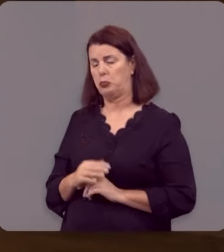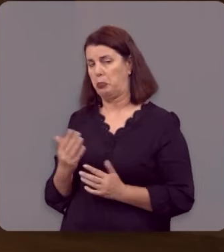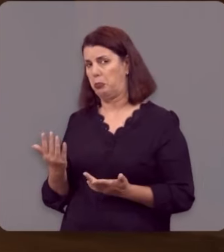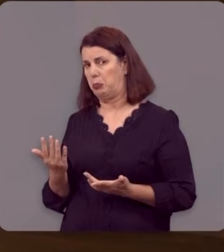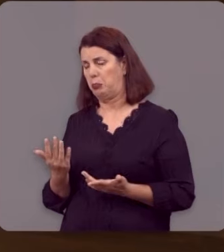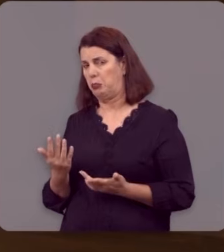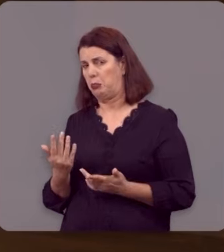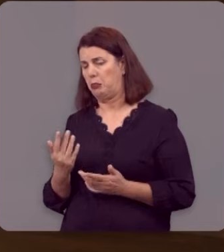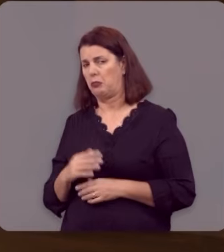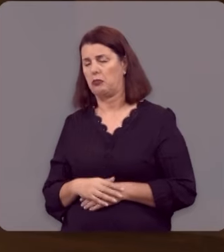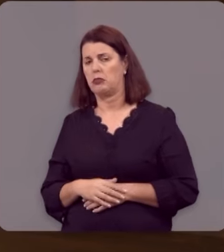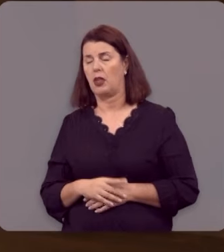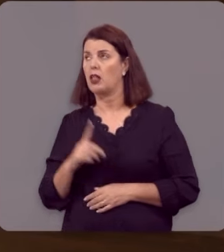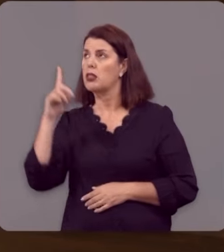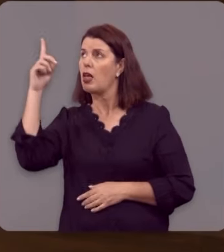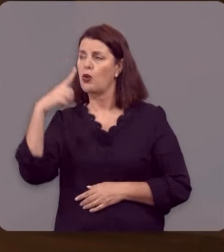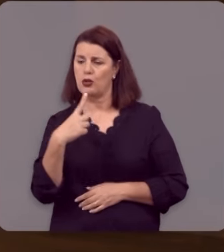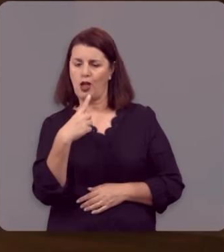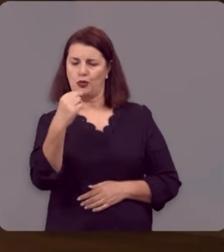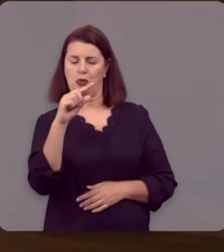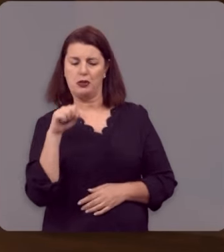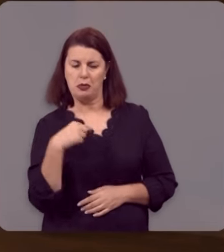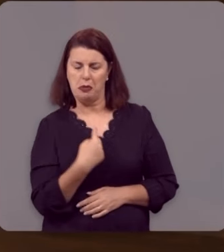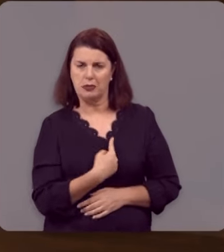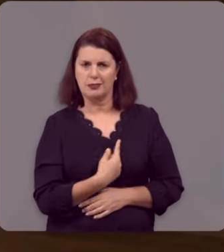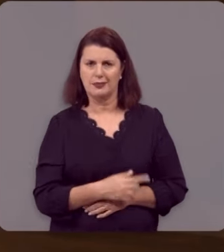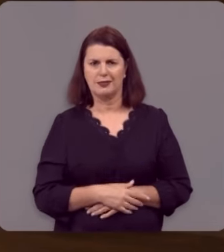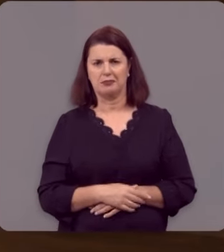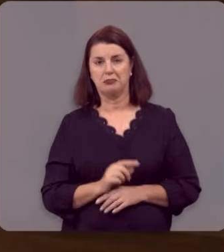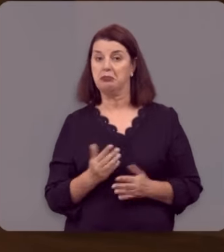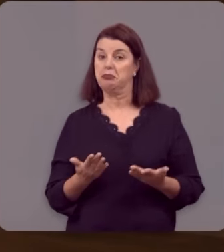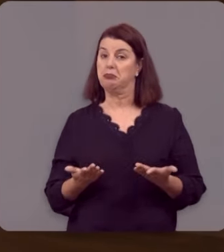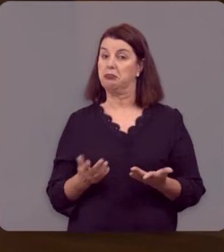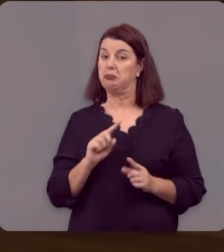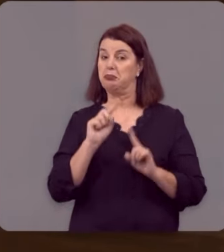Nós escolhemos a Deus ou é Deus quem nos escolhe?